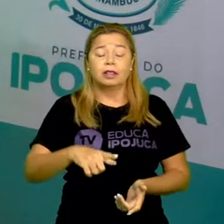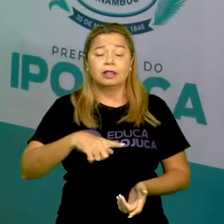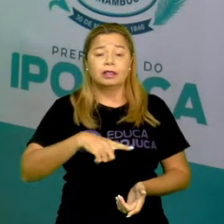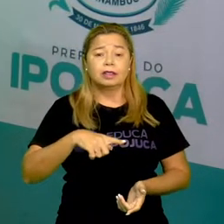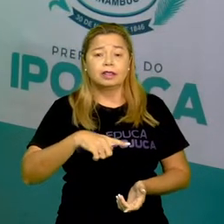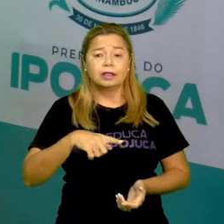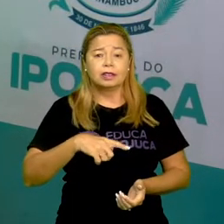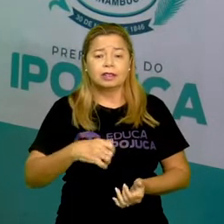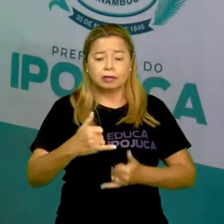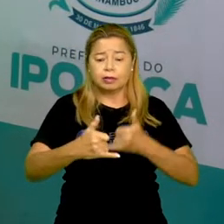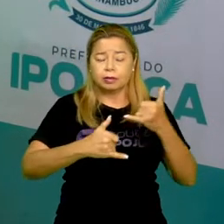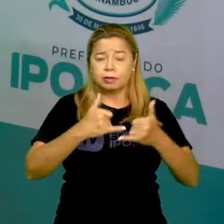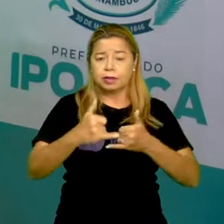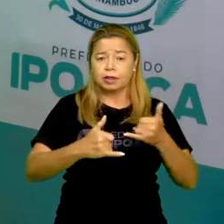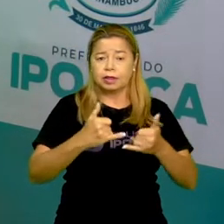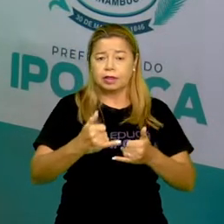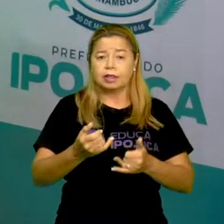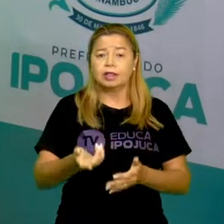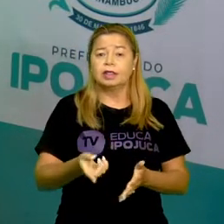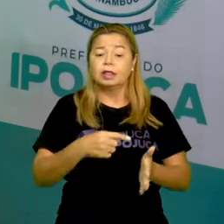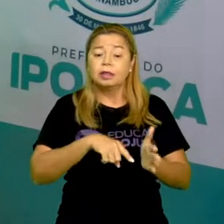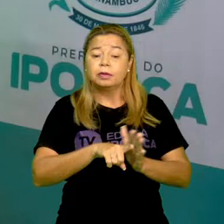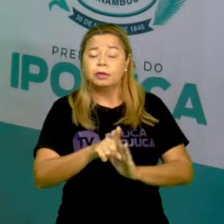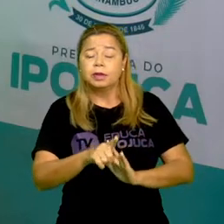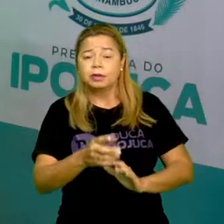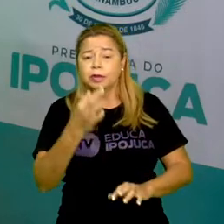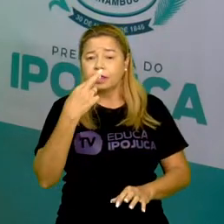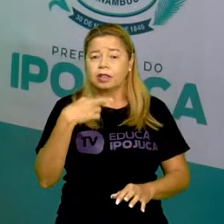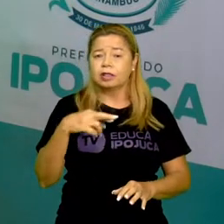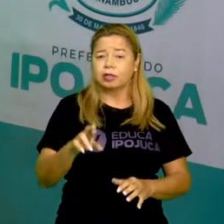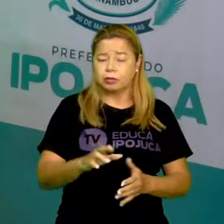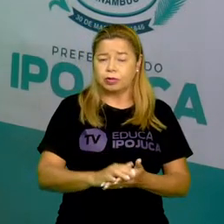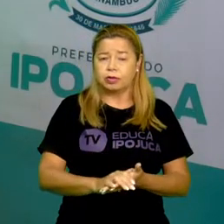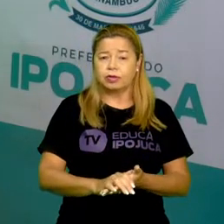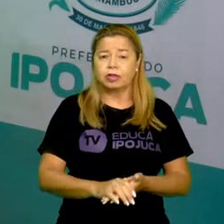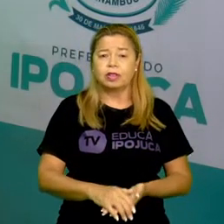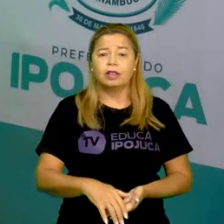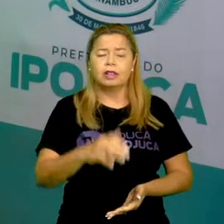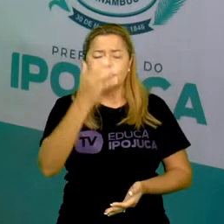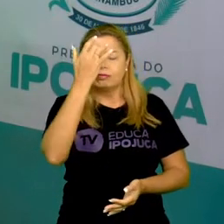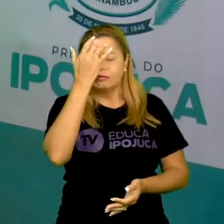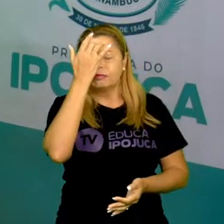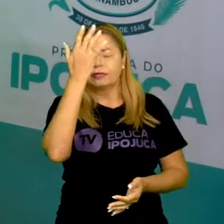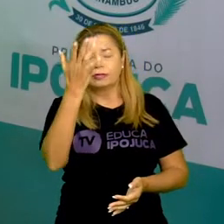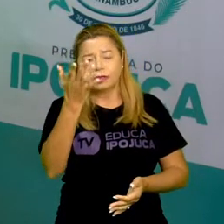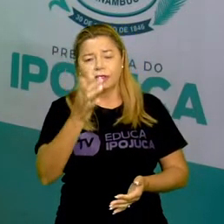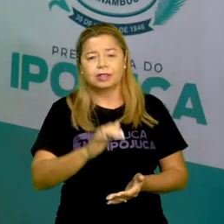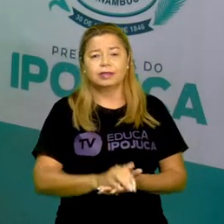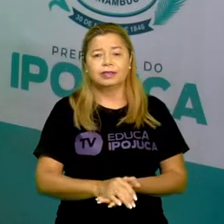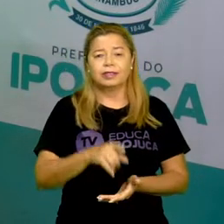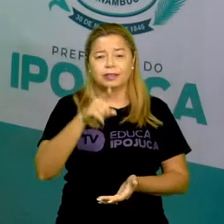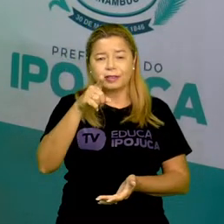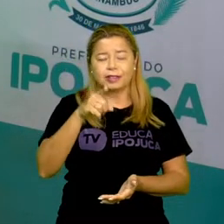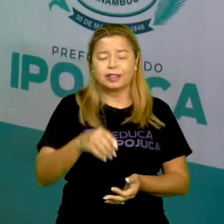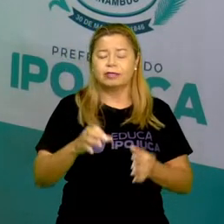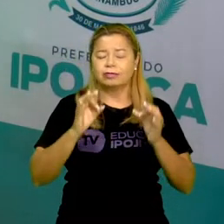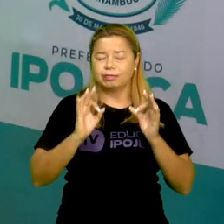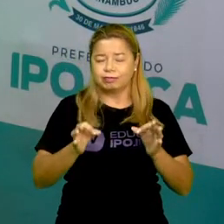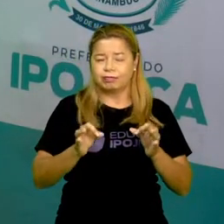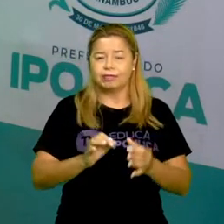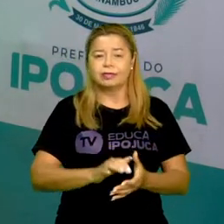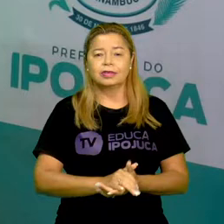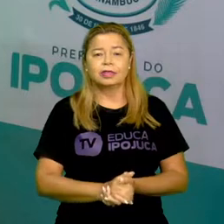perguntas e respostas? Pois é, algo bem simples, muito fácil, eu tenho certeza que você vai acertar,